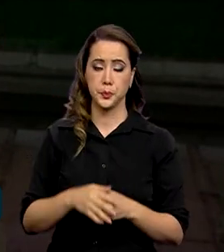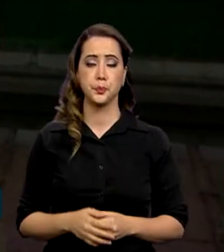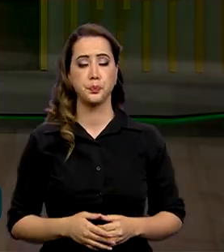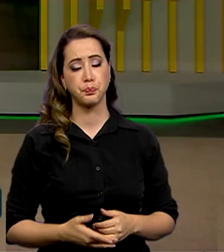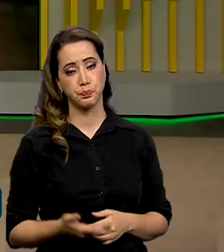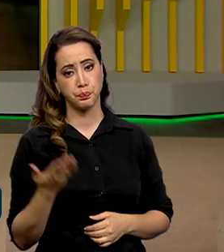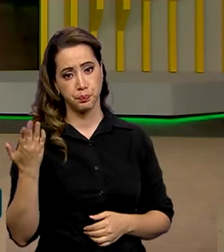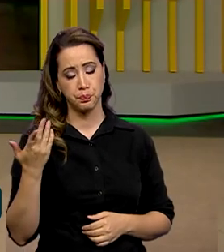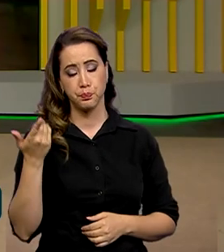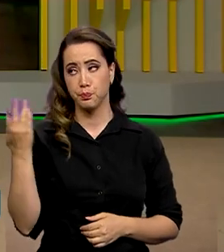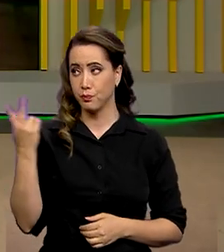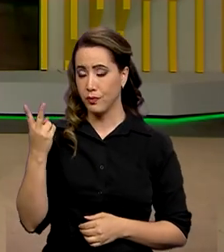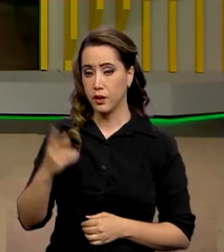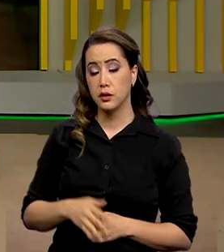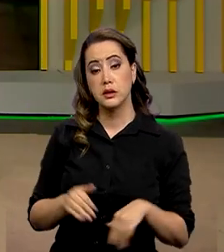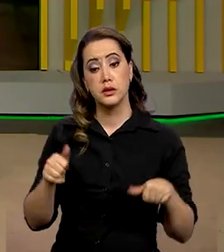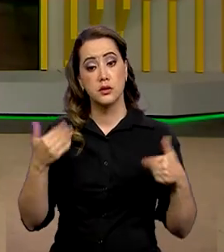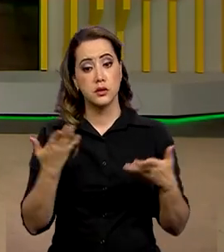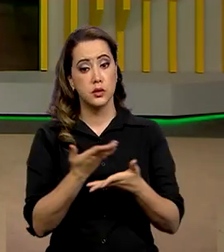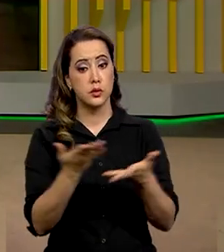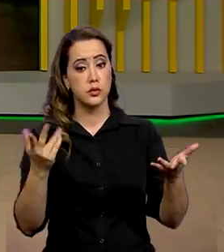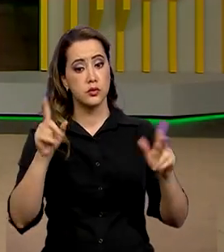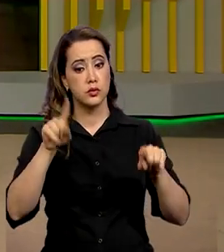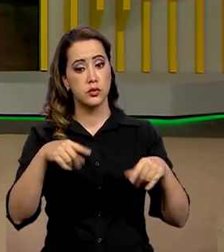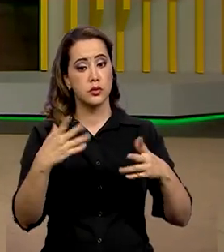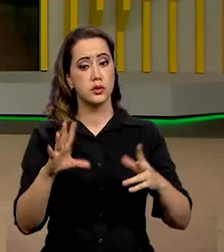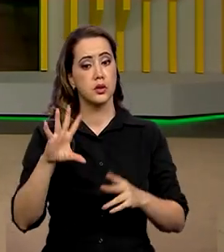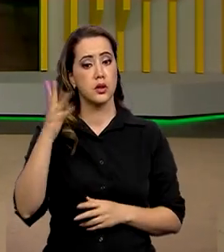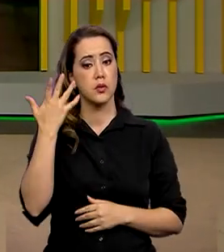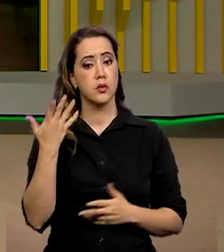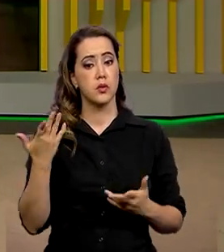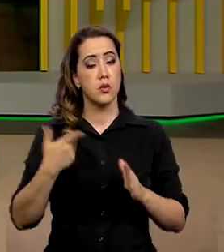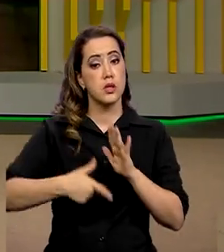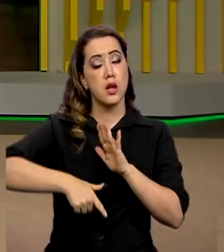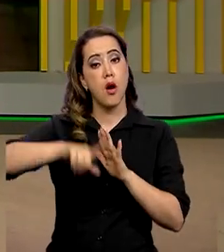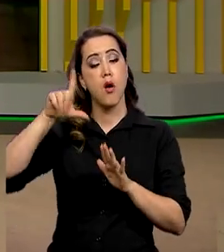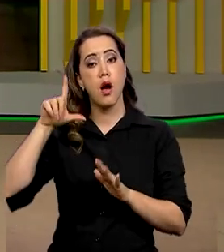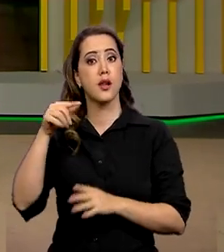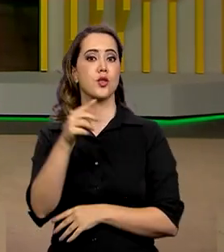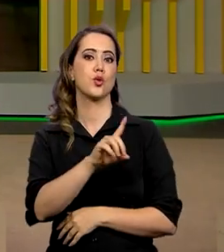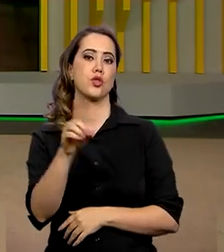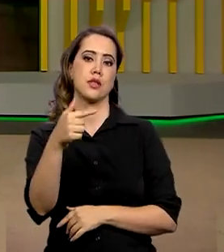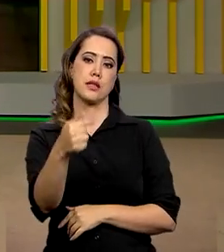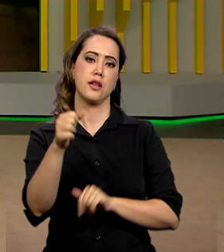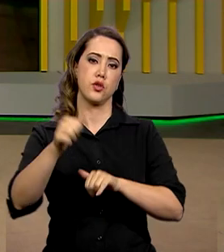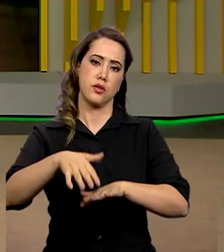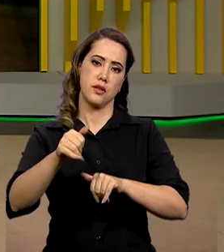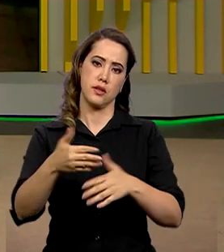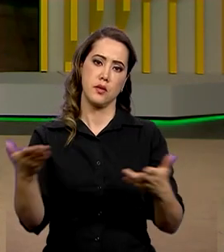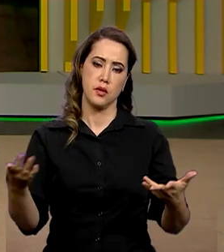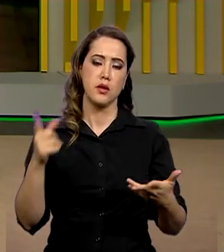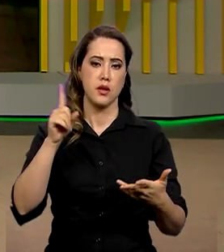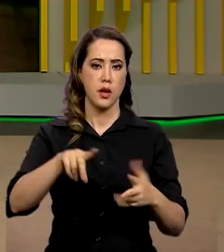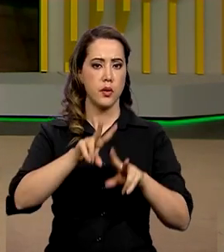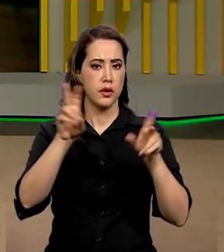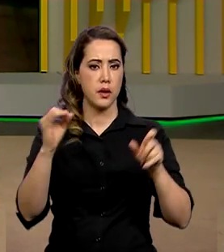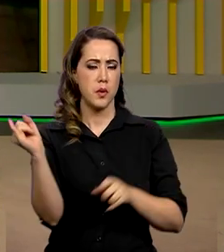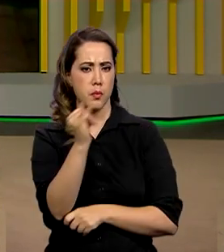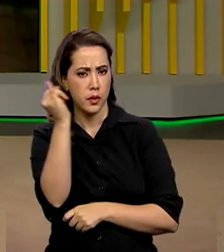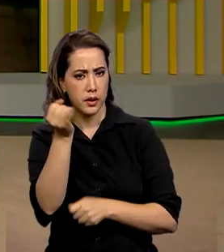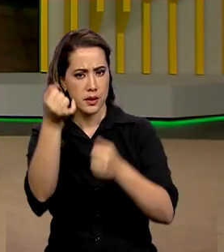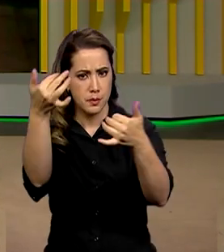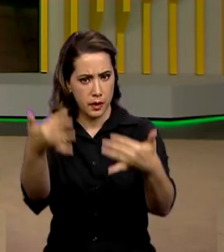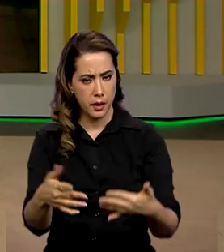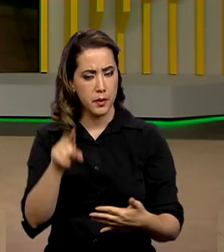vocês, Roberto e Ana. Pois é, Pablo, tudo isso acontecendo às vésperas do 7 de setembro, que é outro tema importante. Queria que você